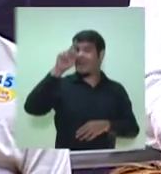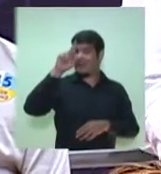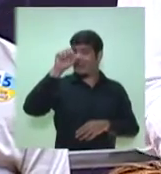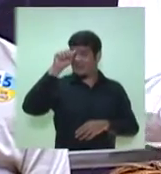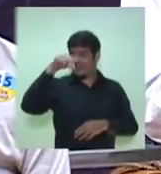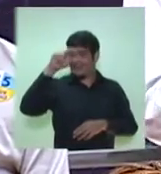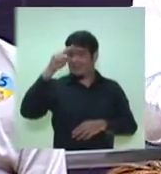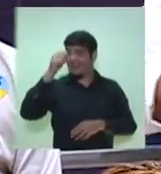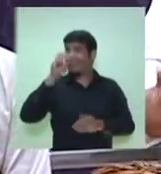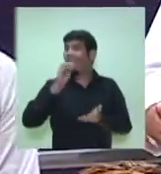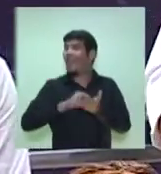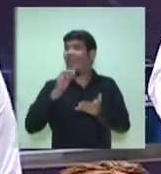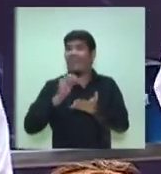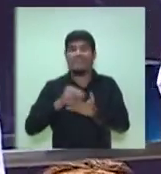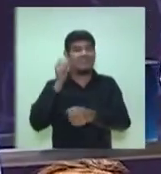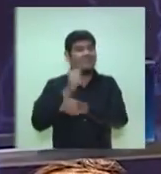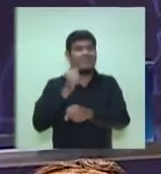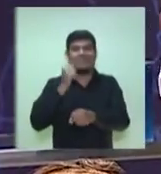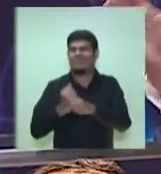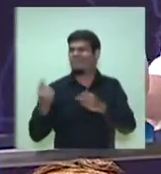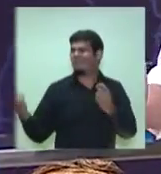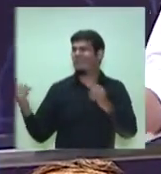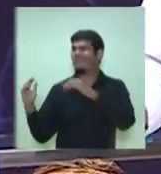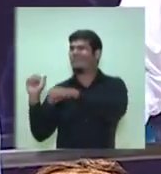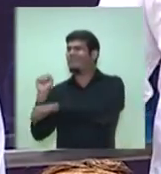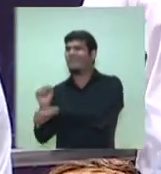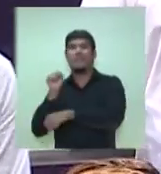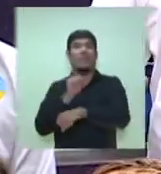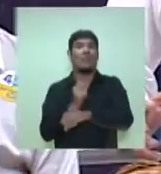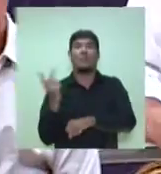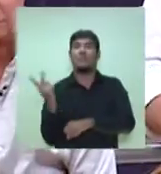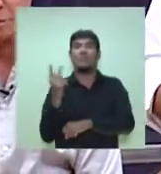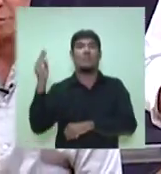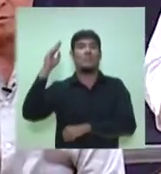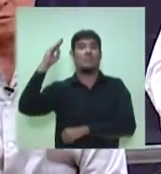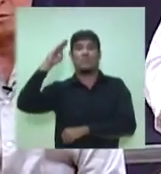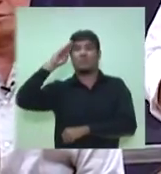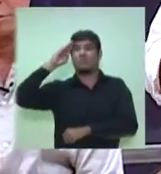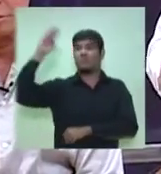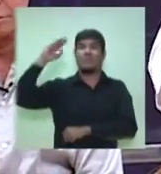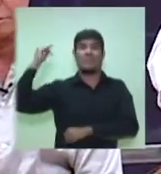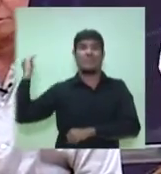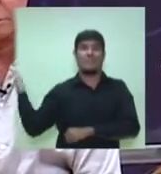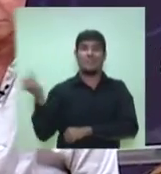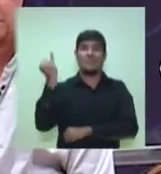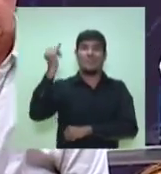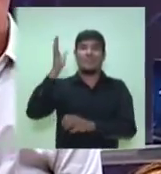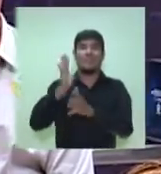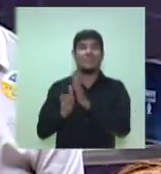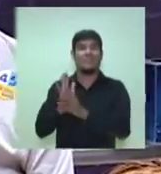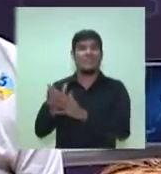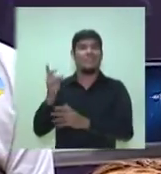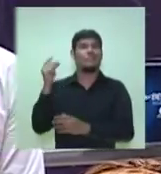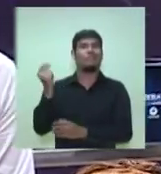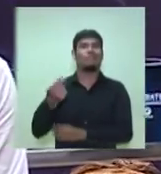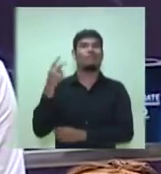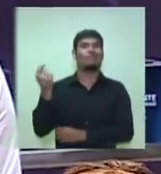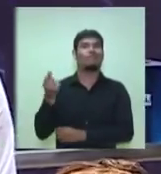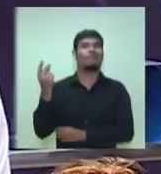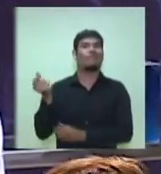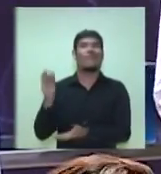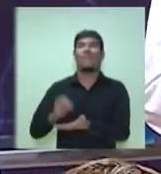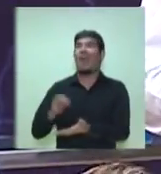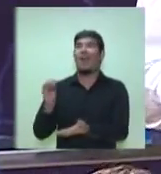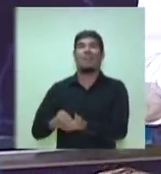acompanhado a liberação dessas duas obras super importantes para o centro da cidade e que, repito, já deveriam ter sido entregues há muito tempo, não